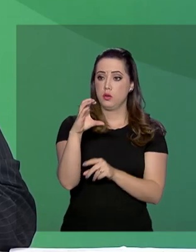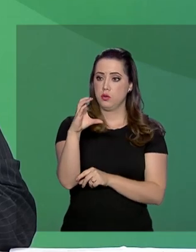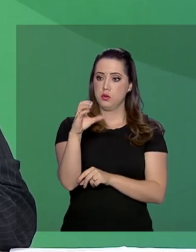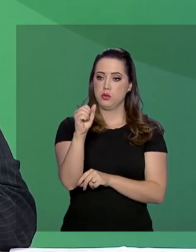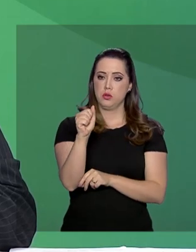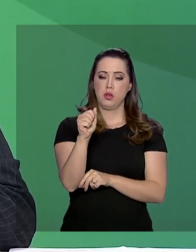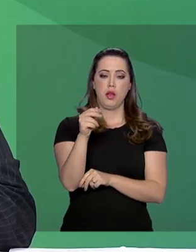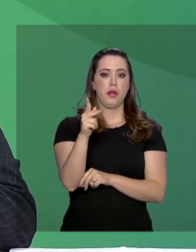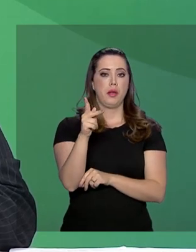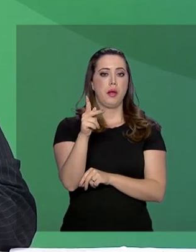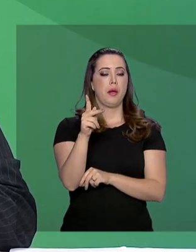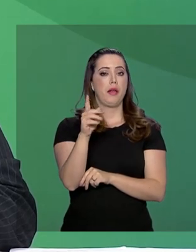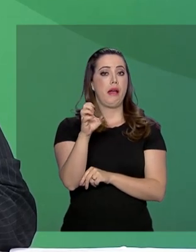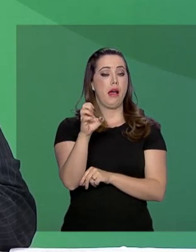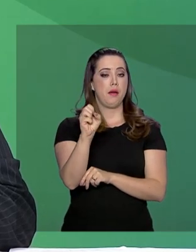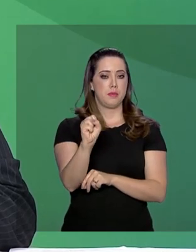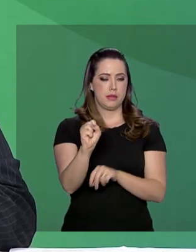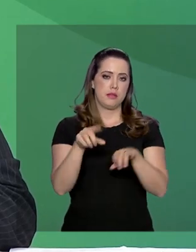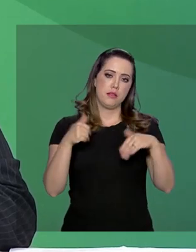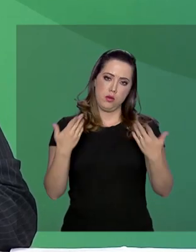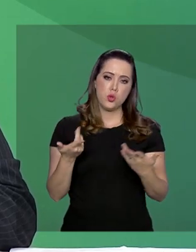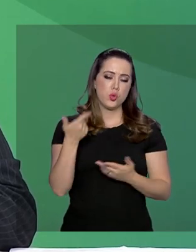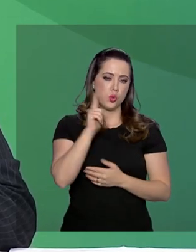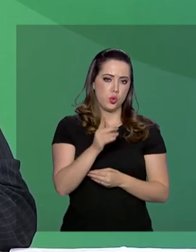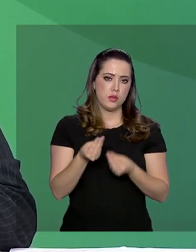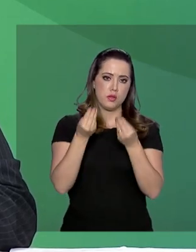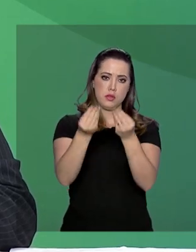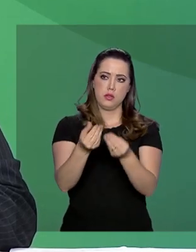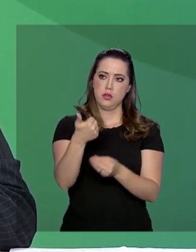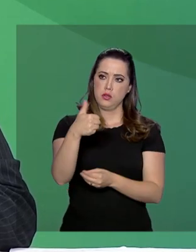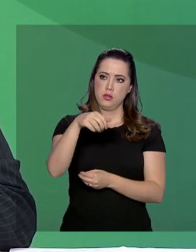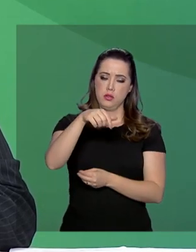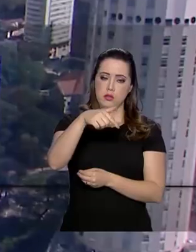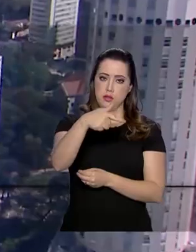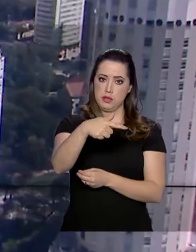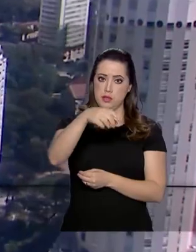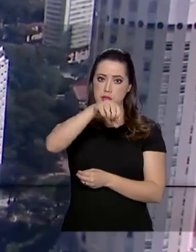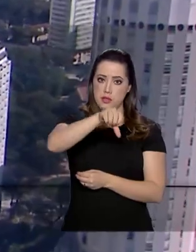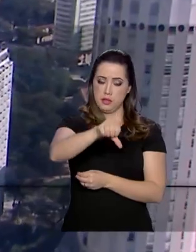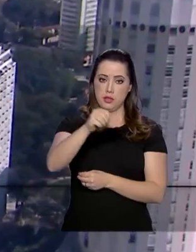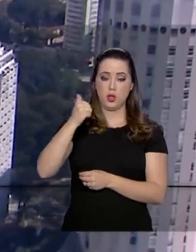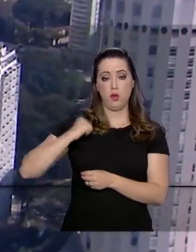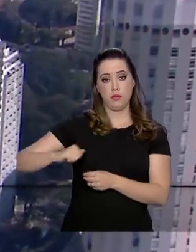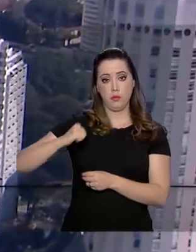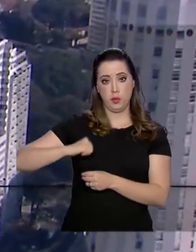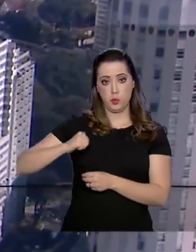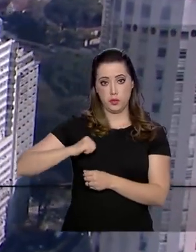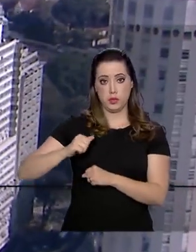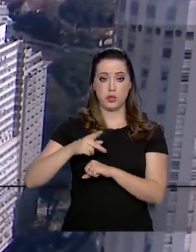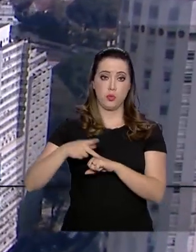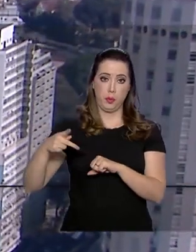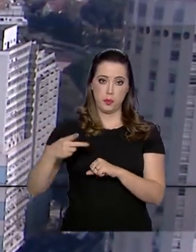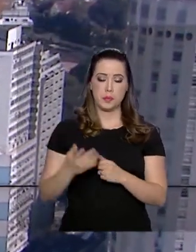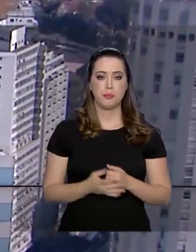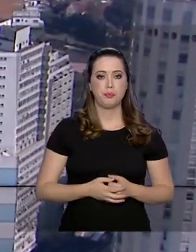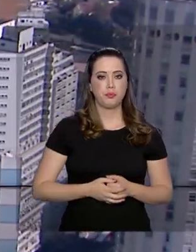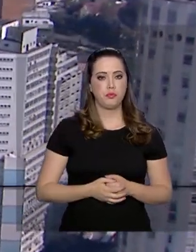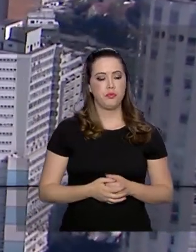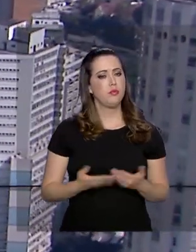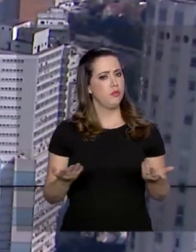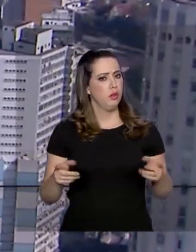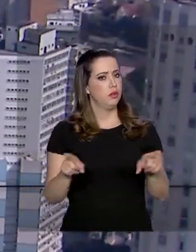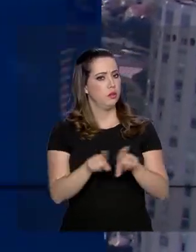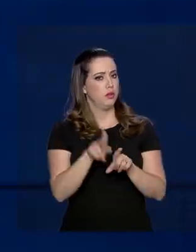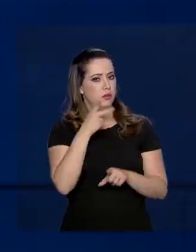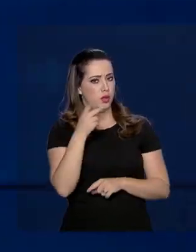conseguiu garantir mais 179 bolsas de pós-graduação. O ministro disse ainda que as novas